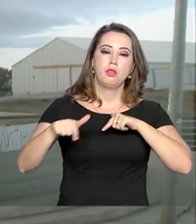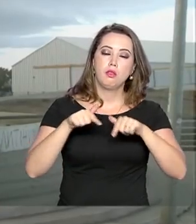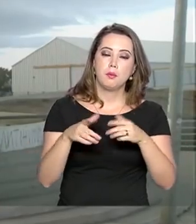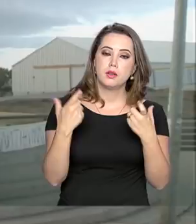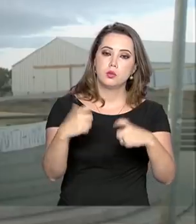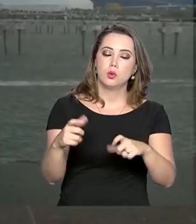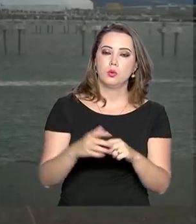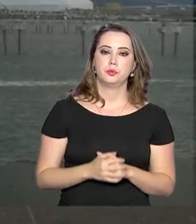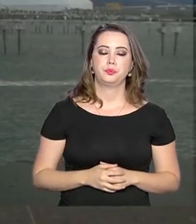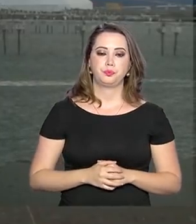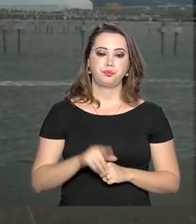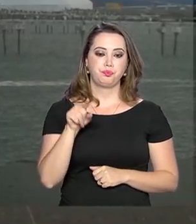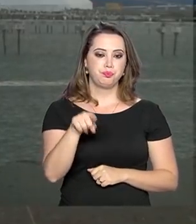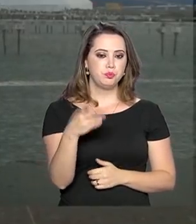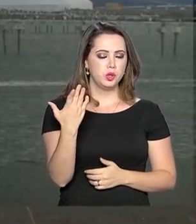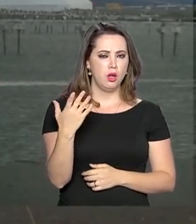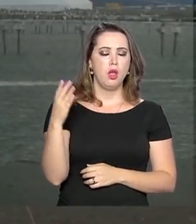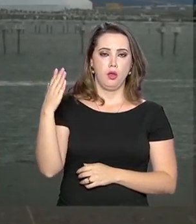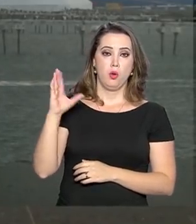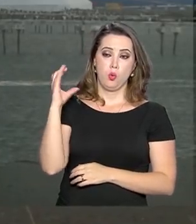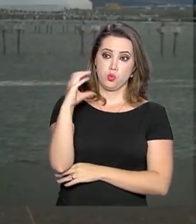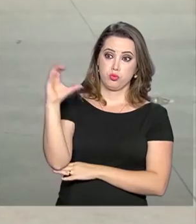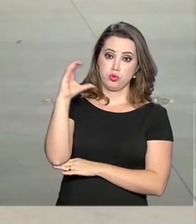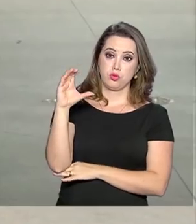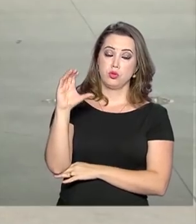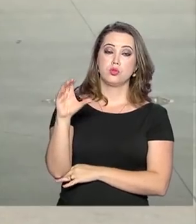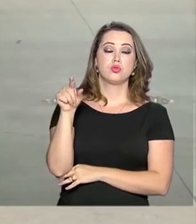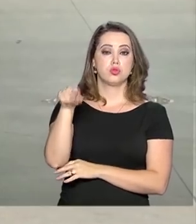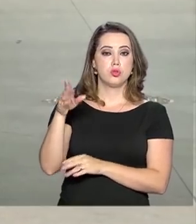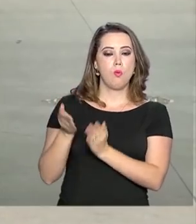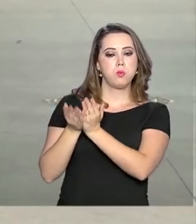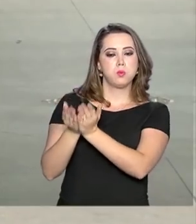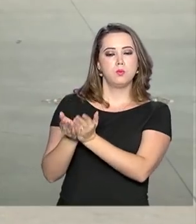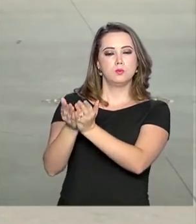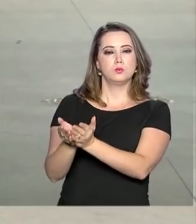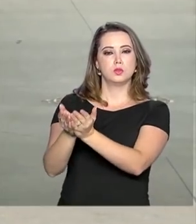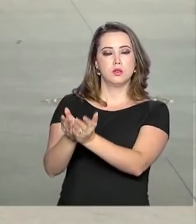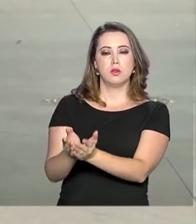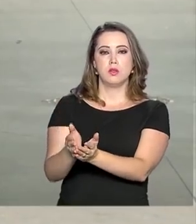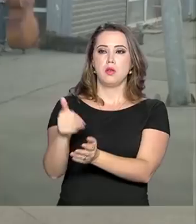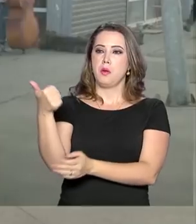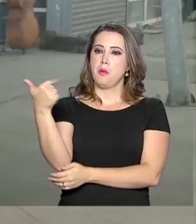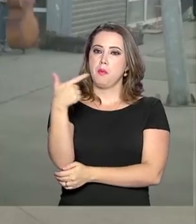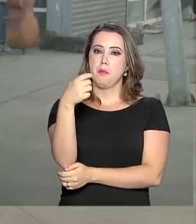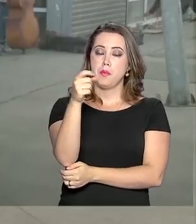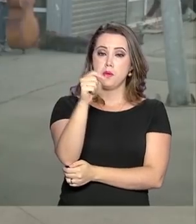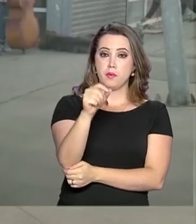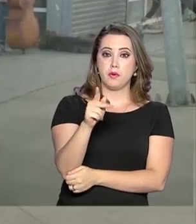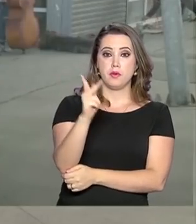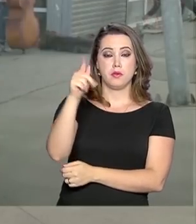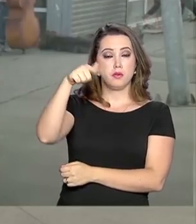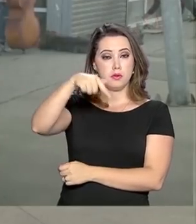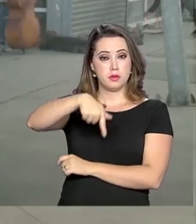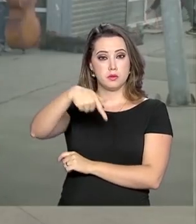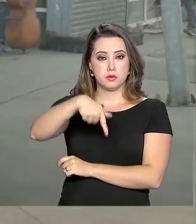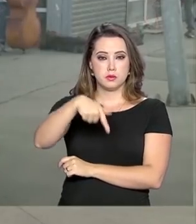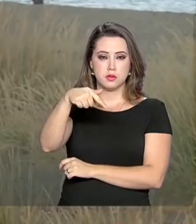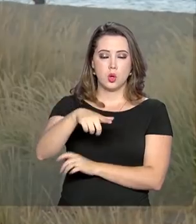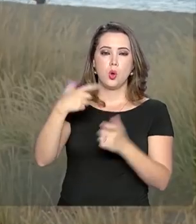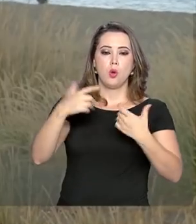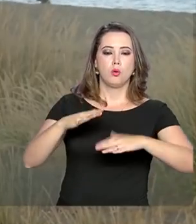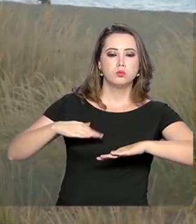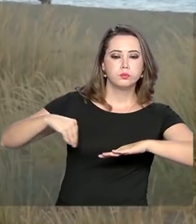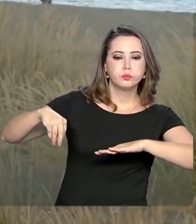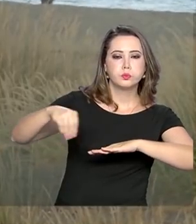principais pontos de saída para quem vai para a Antártica. A cidade fica a cerca de 1.200 quilômetros da Ilha Rei Jorge, casa do